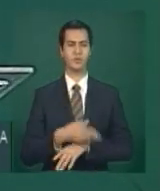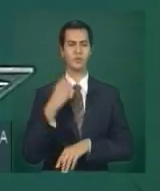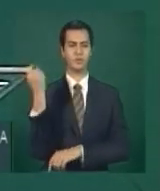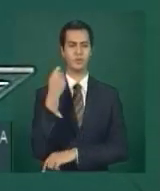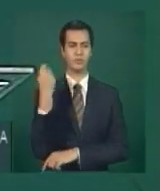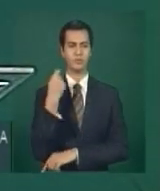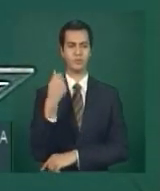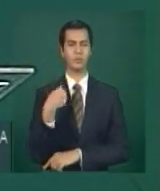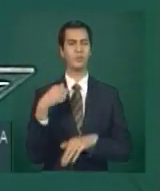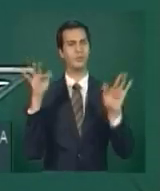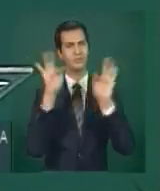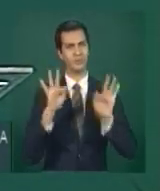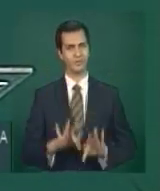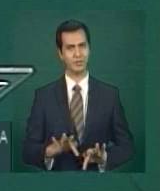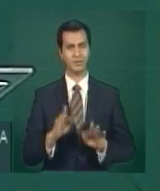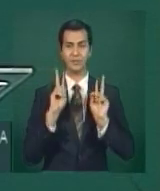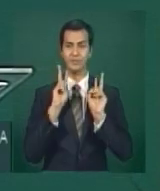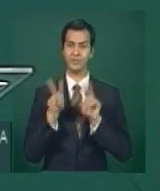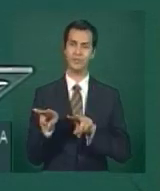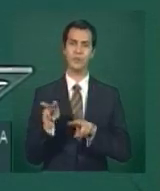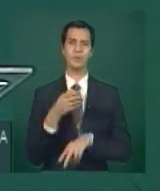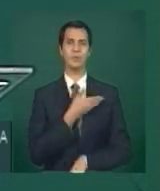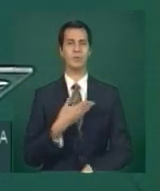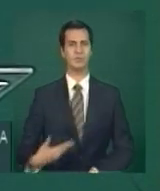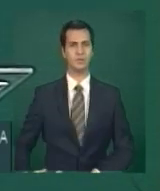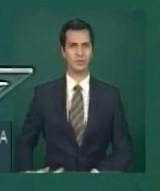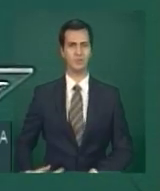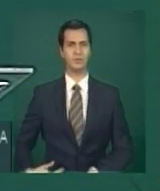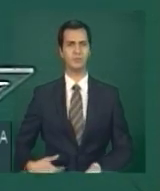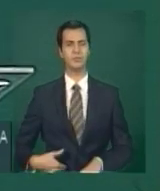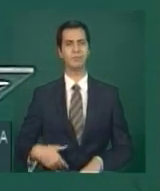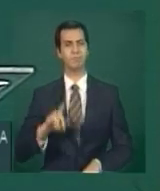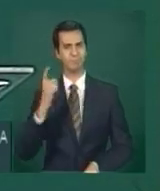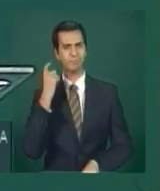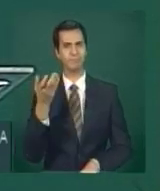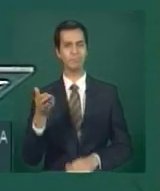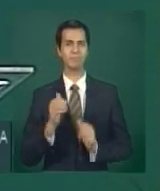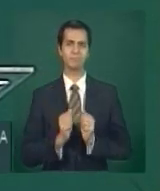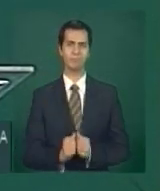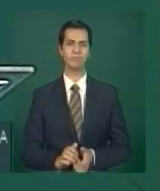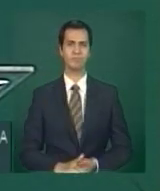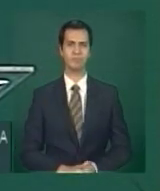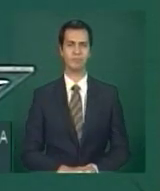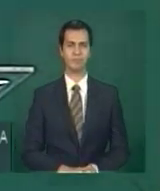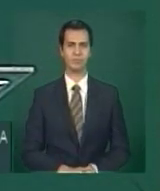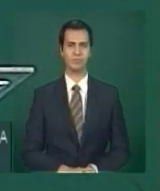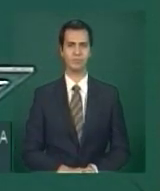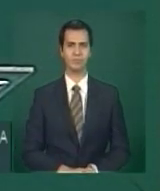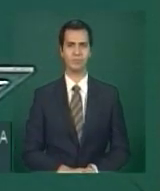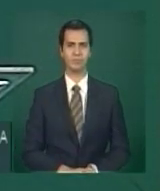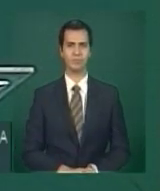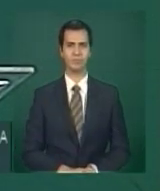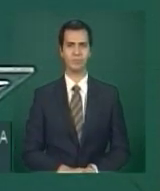ver o ex-governador Olívio Dutra. Queria cumprimentar